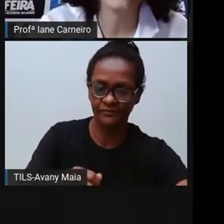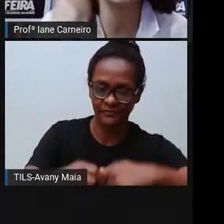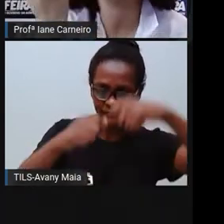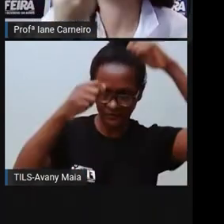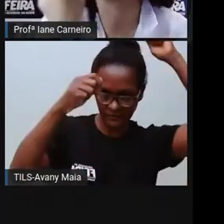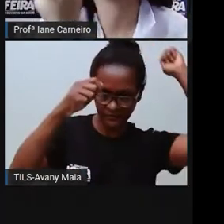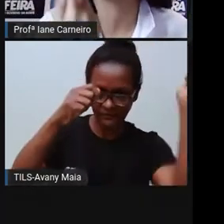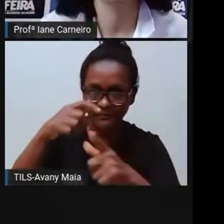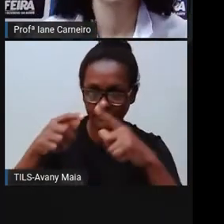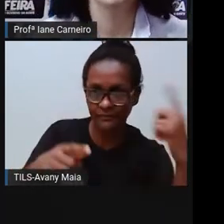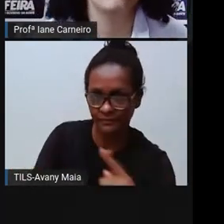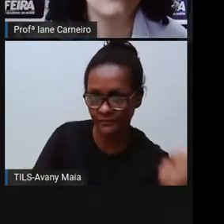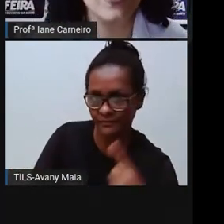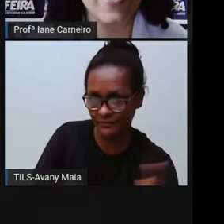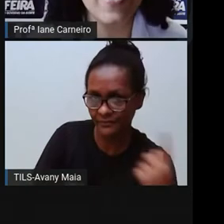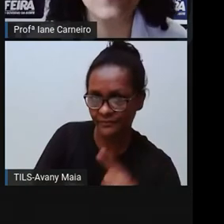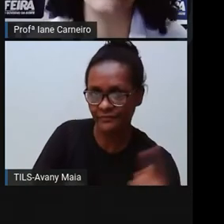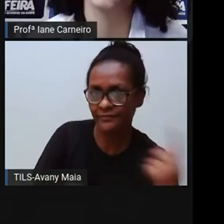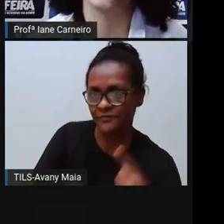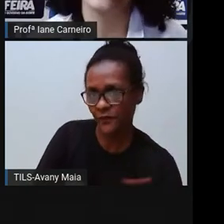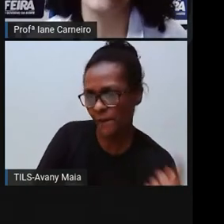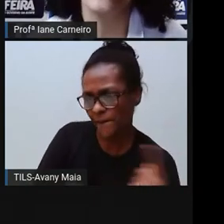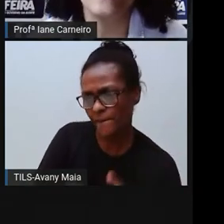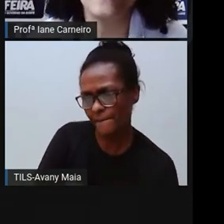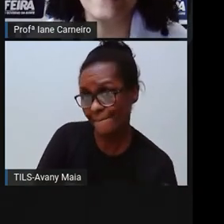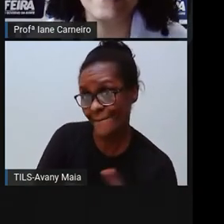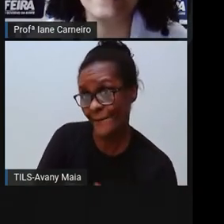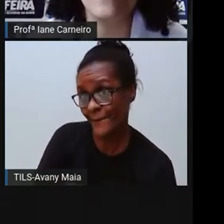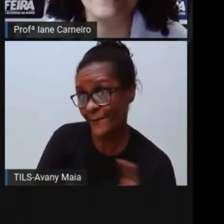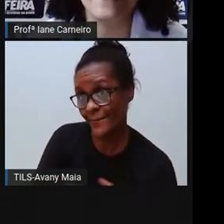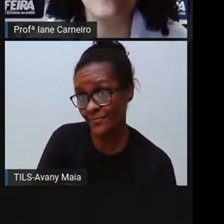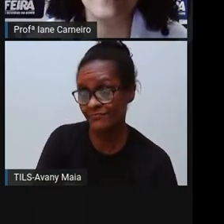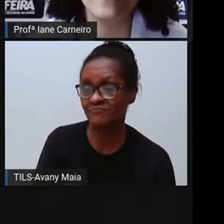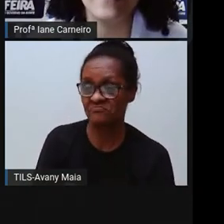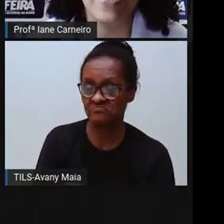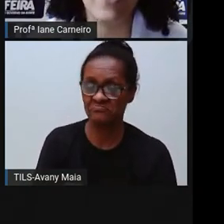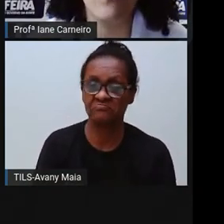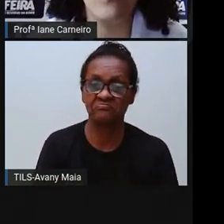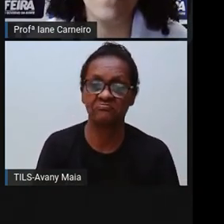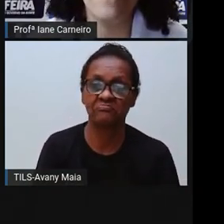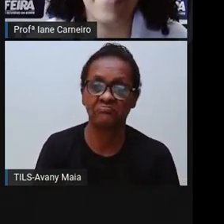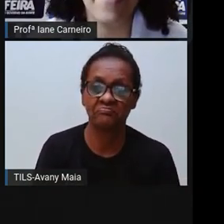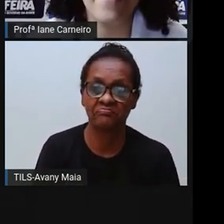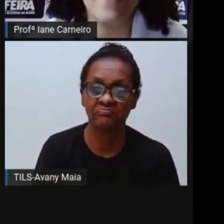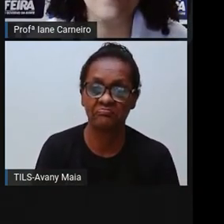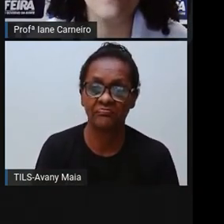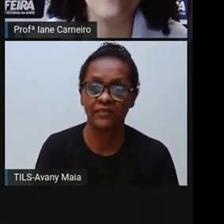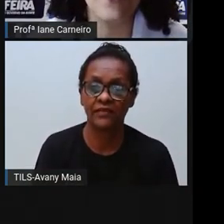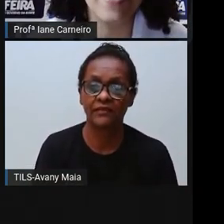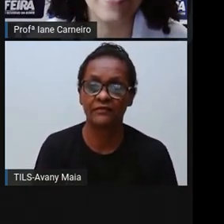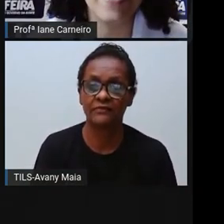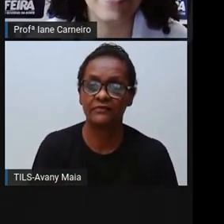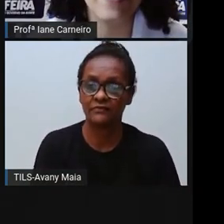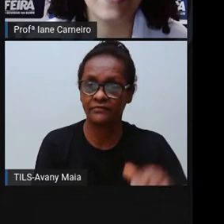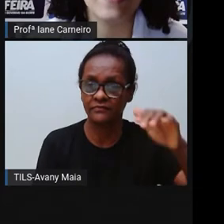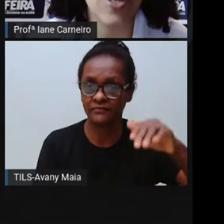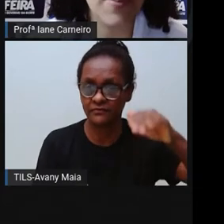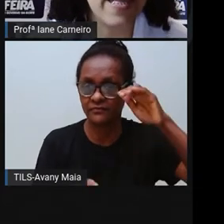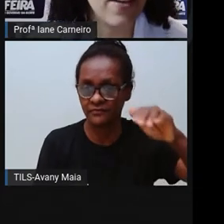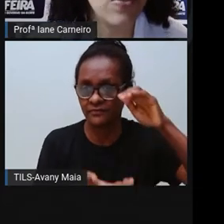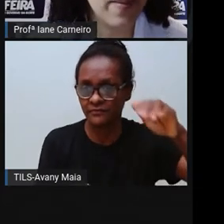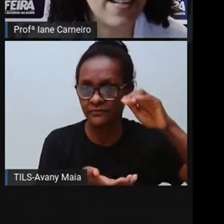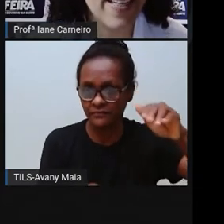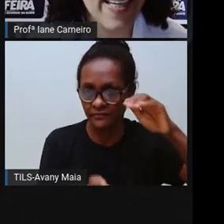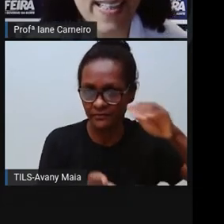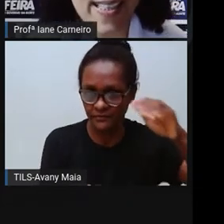joga no chão e ele fica girando, né? E esse brinquedo aqui é o pega-varetas. Já